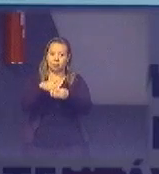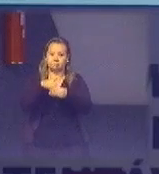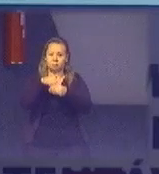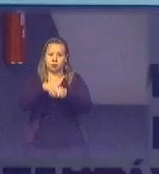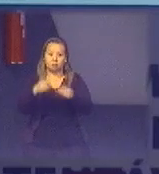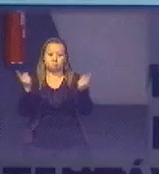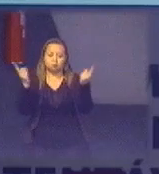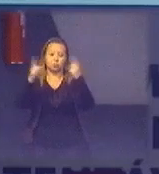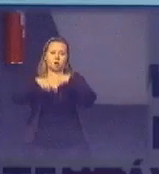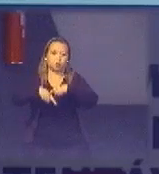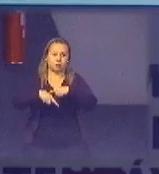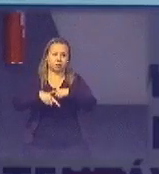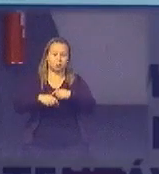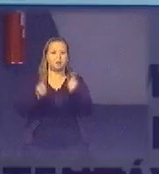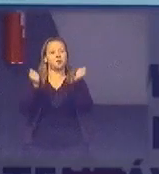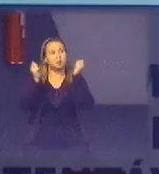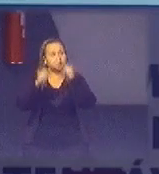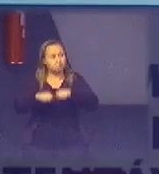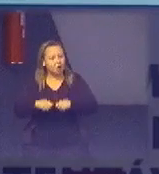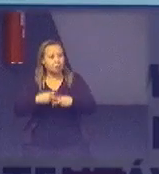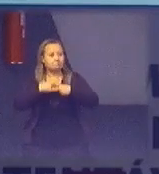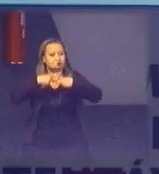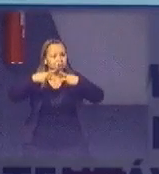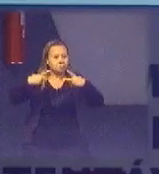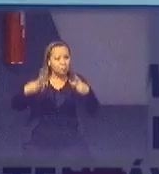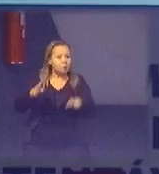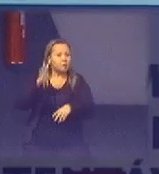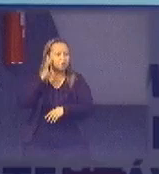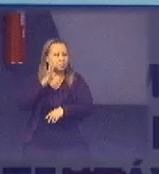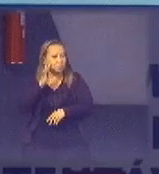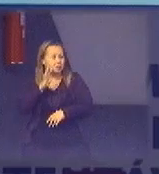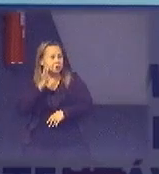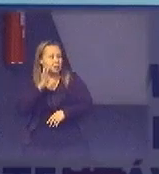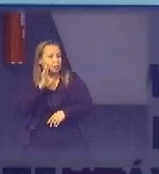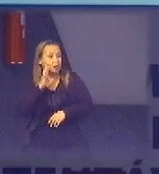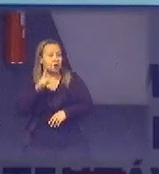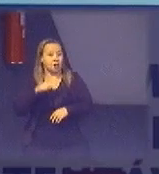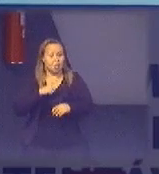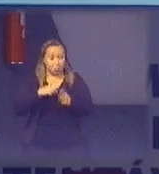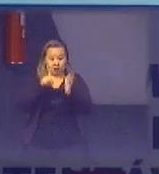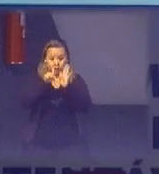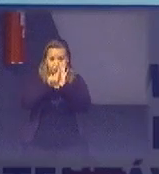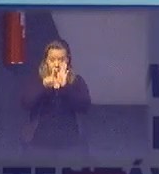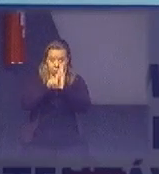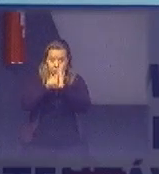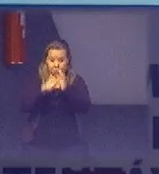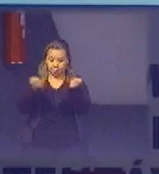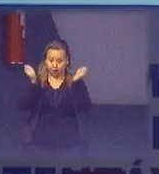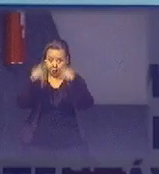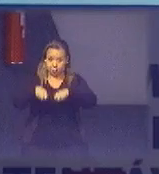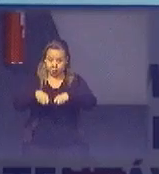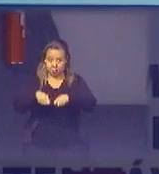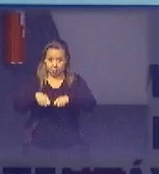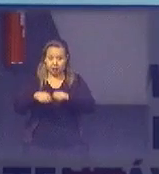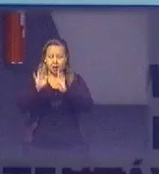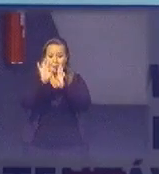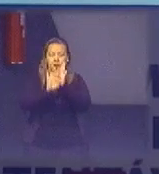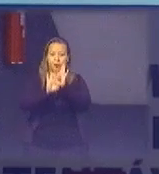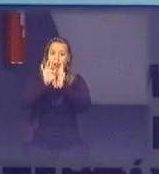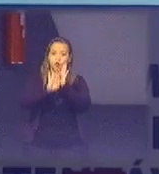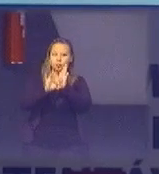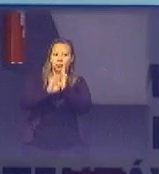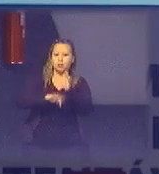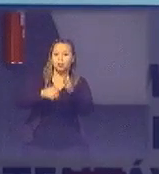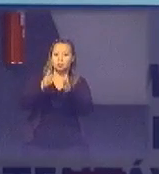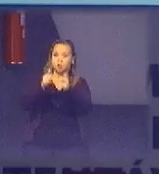coisas bacanas inclusive uma emenda que foi proposta pela gente vai possibilitar que se faça no texto de licitações